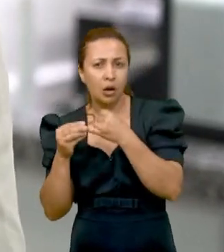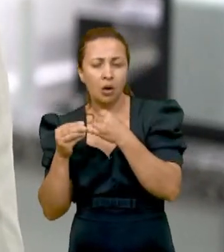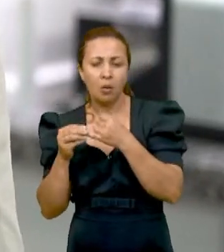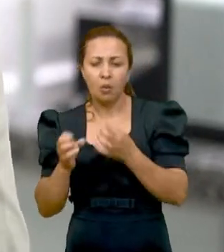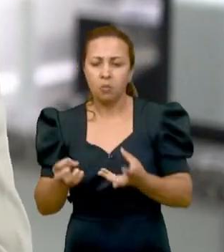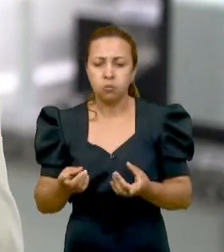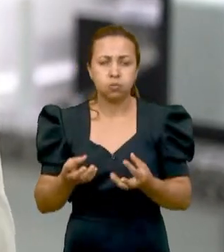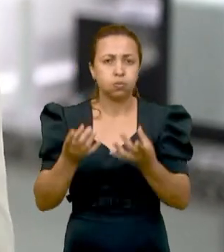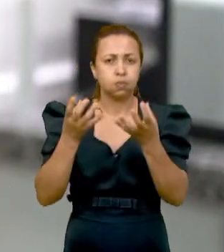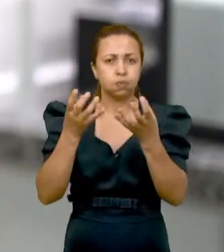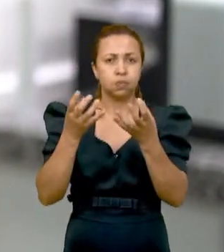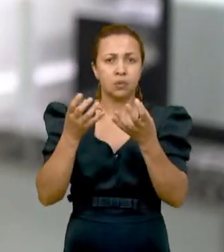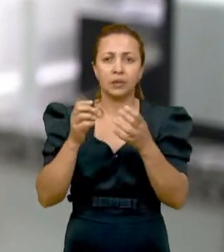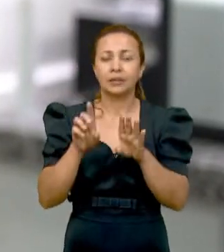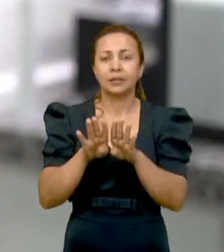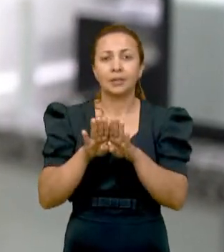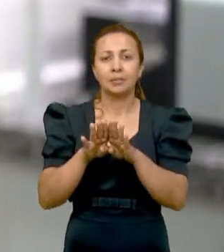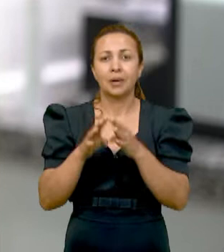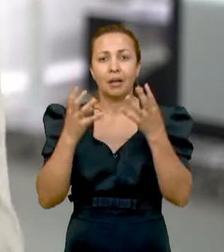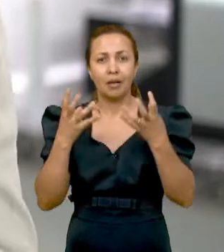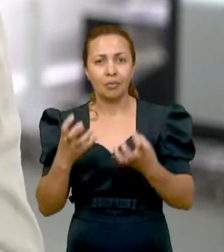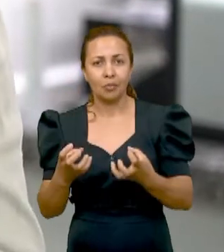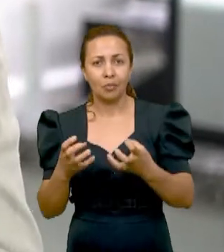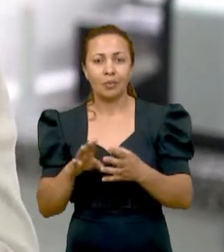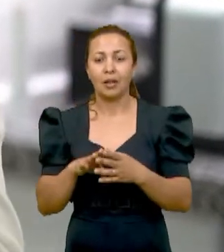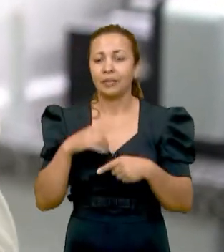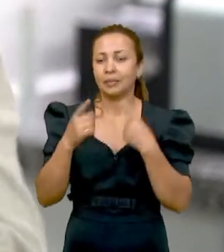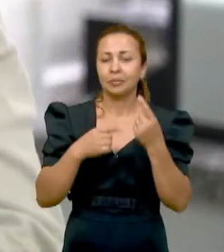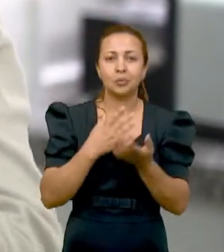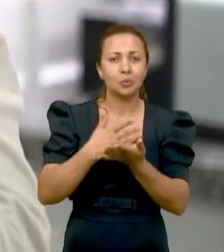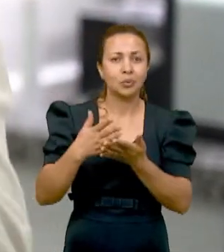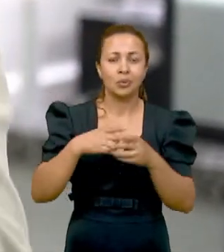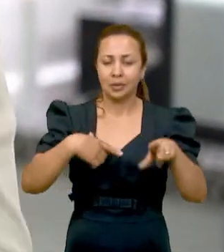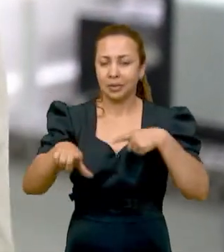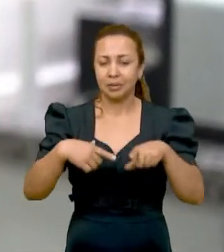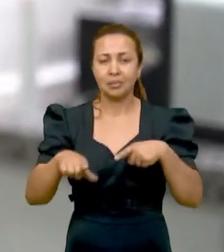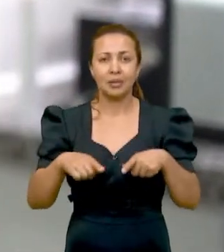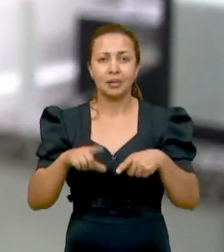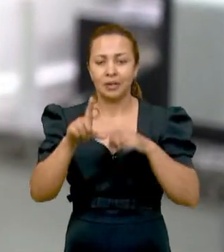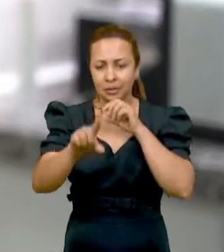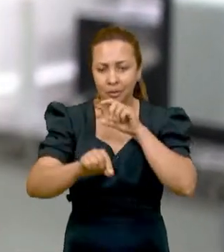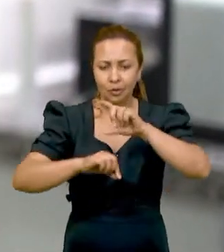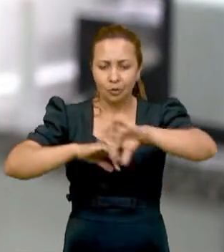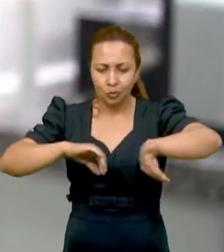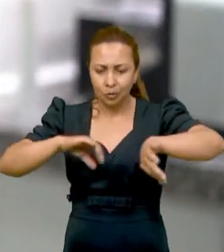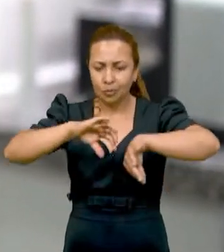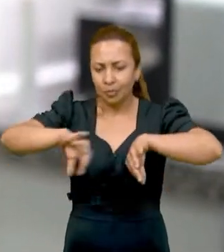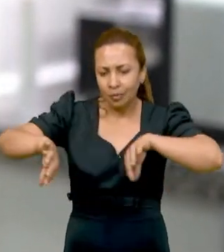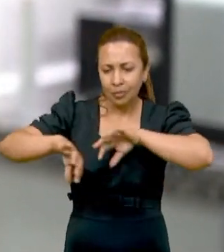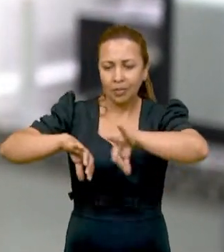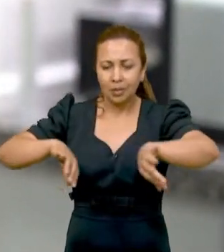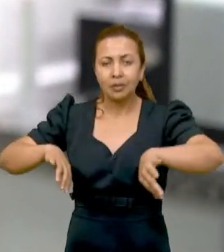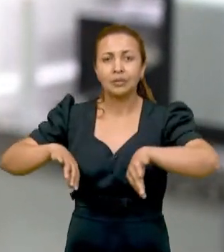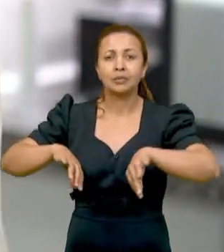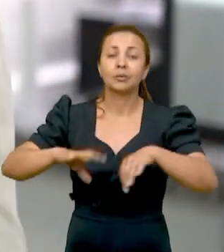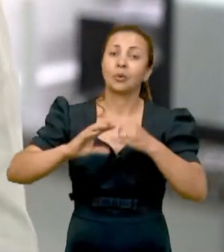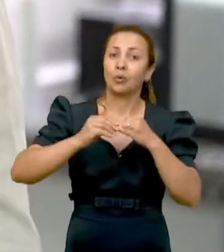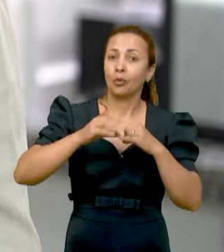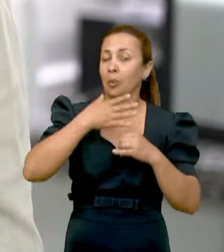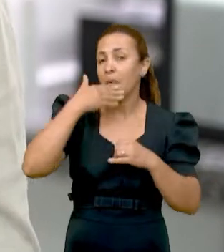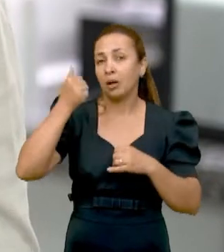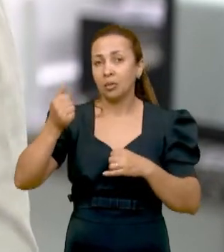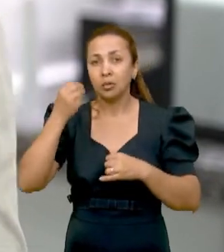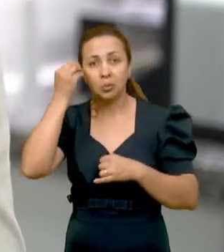de grãos, e tolerância à restrição hídrica. A partir daí, gente começou a trabalhar, então, selecionando esses materiais